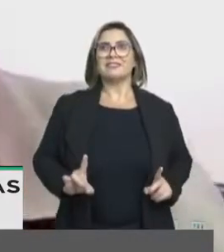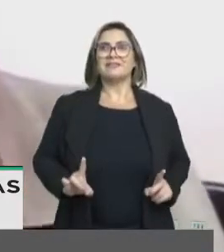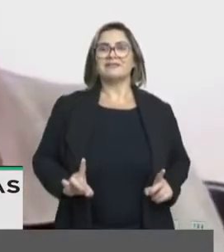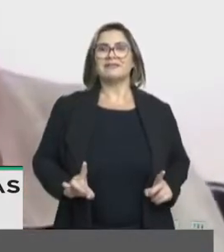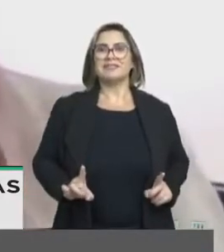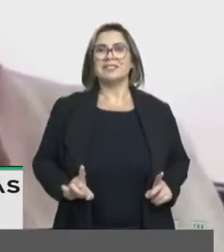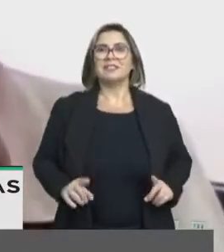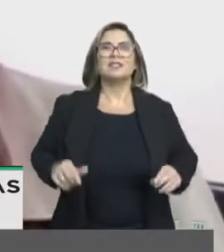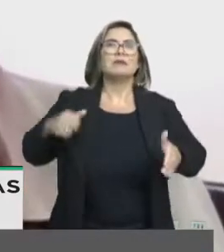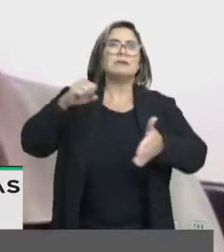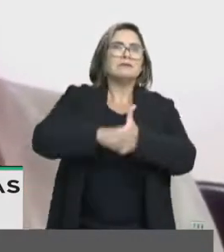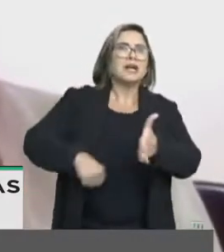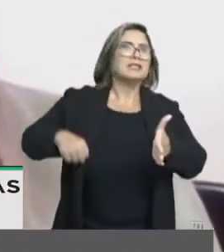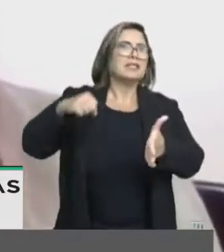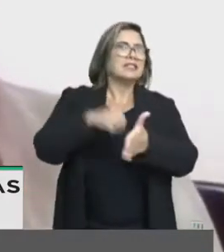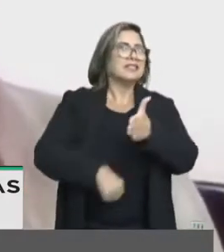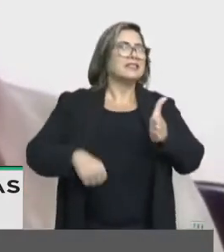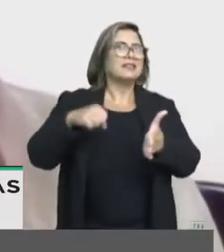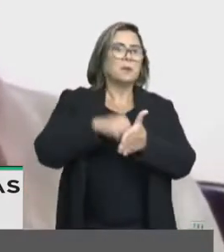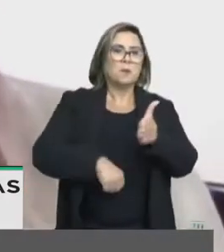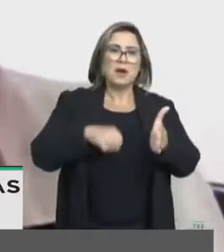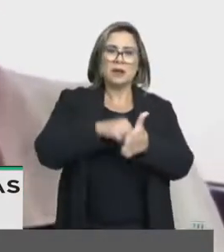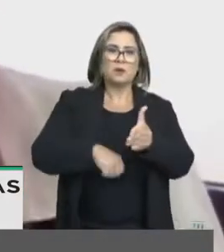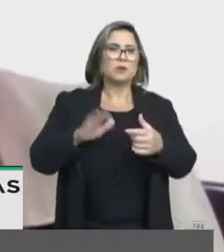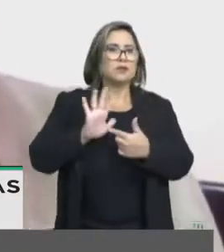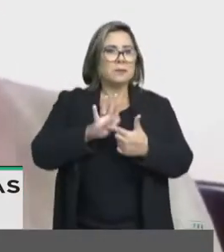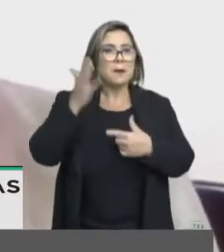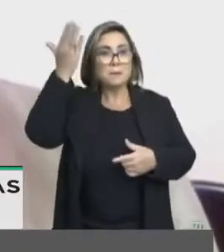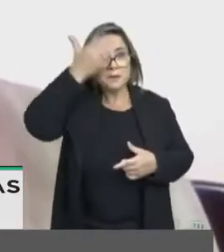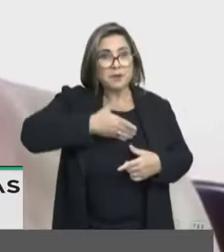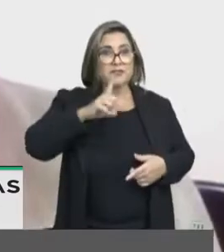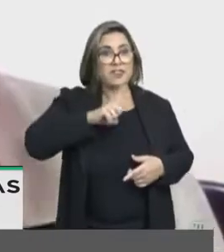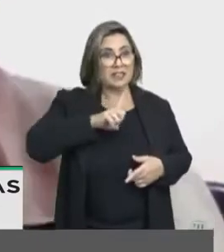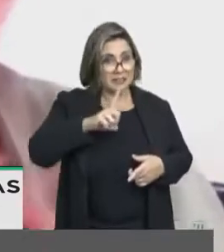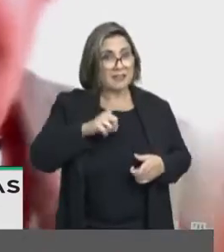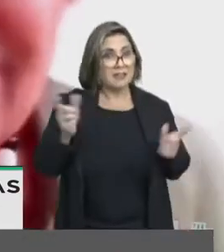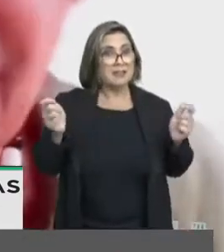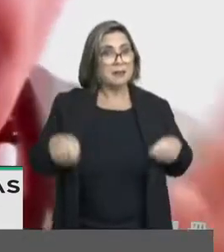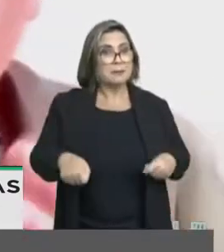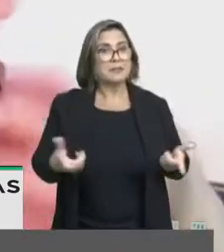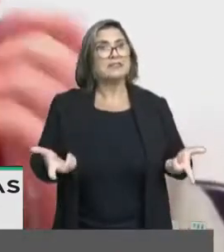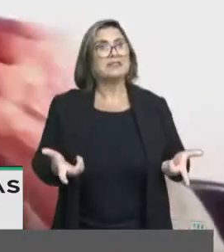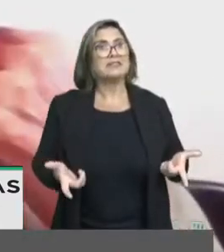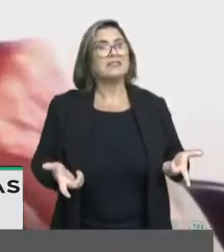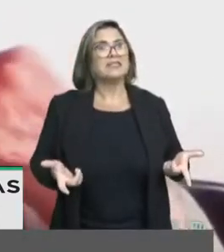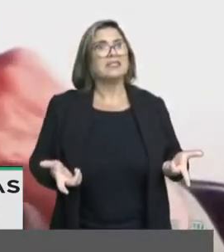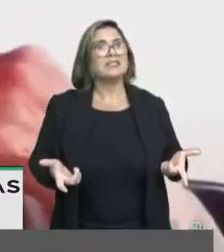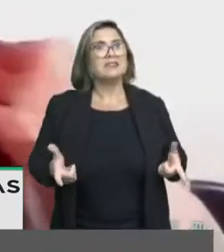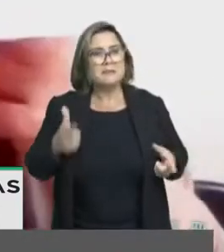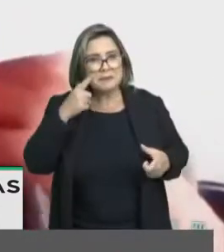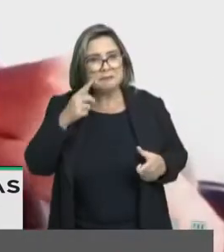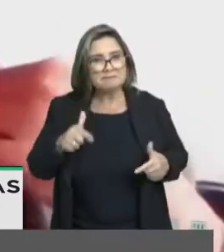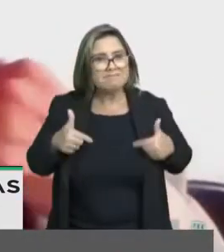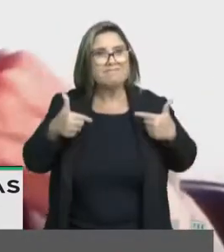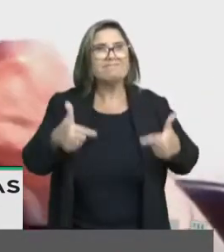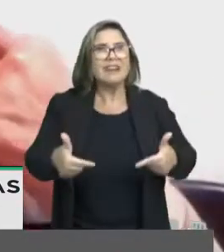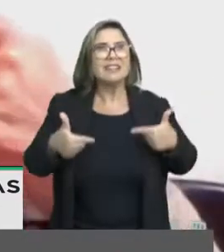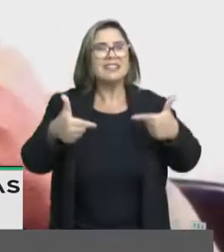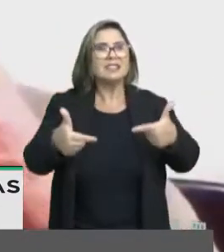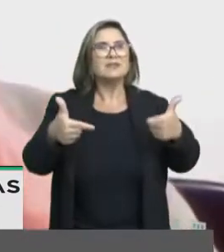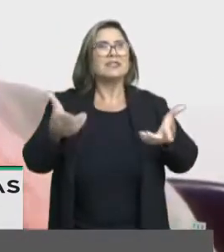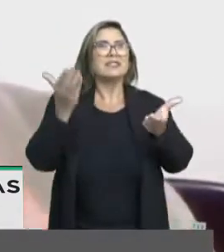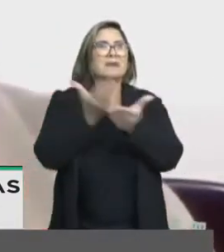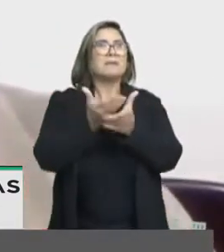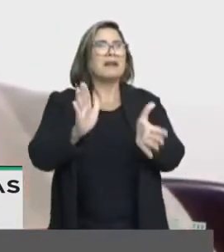luta permanente contra o capacitismo, contra o capacitismo. Para se enfrentar o capacitismo, tem que regulamentar